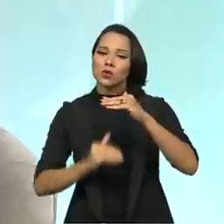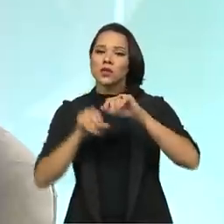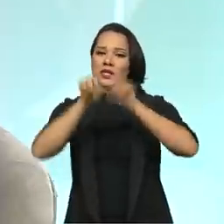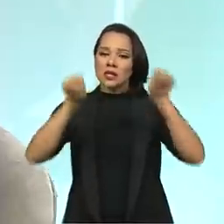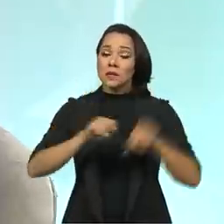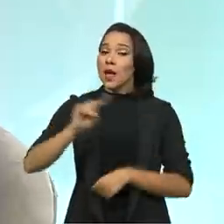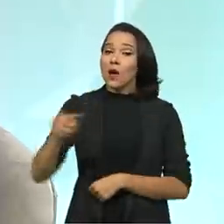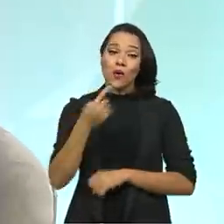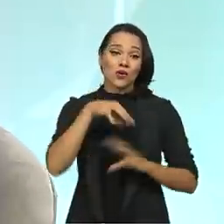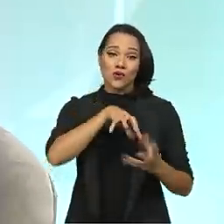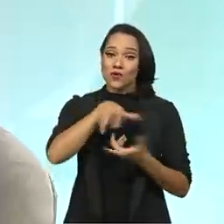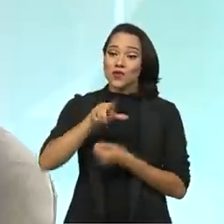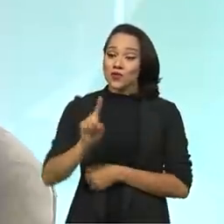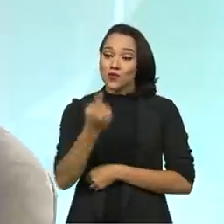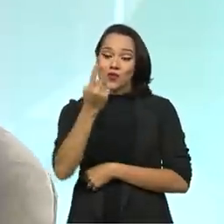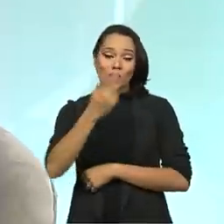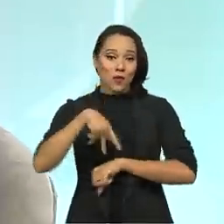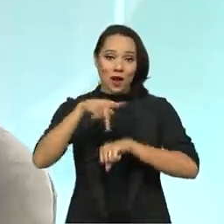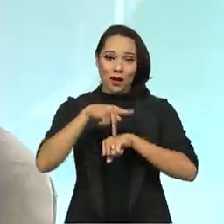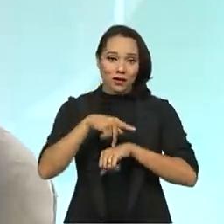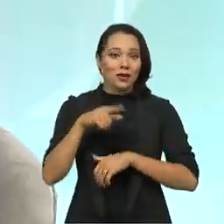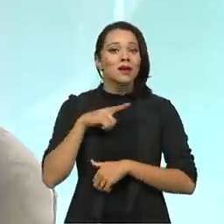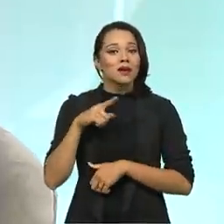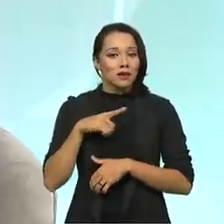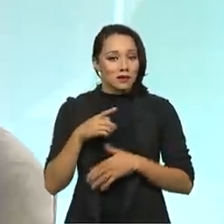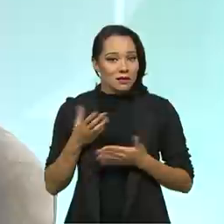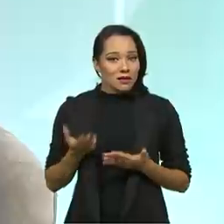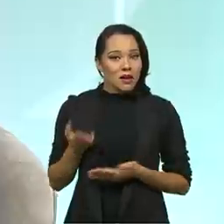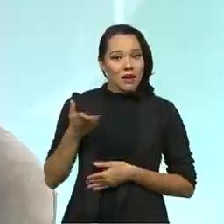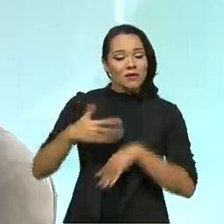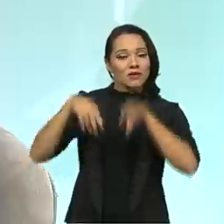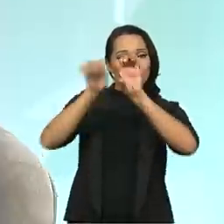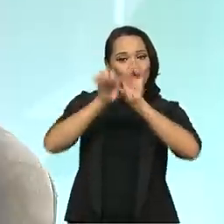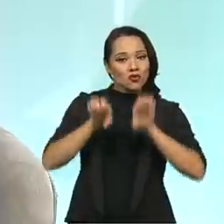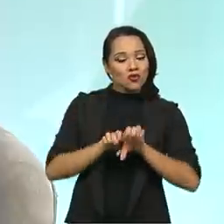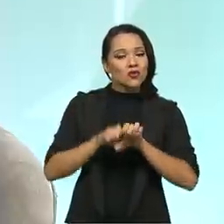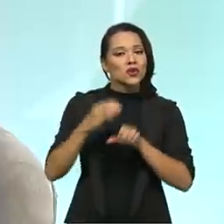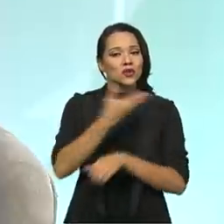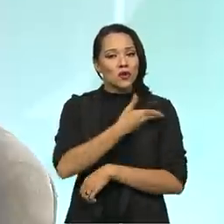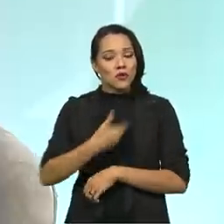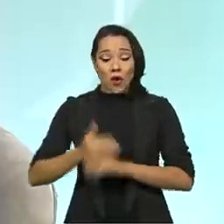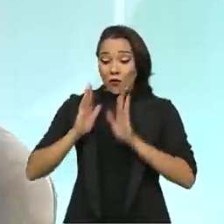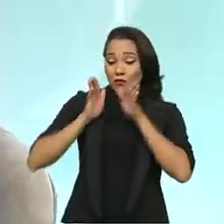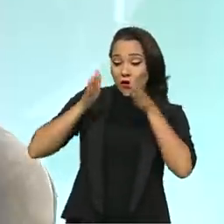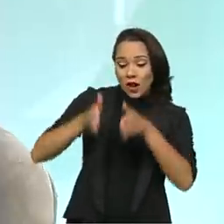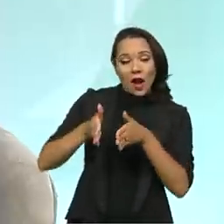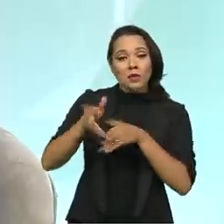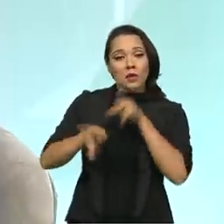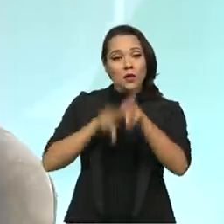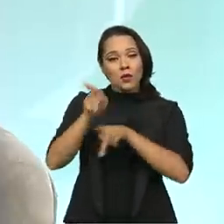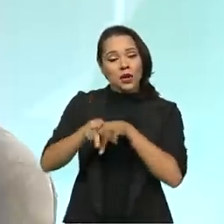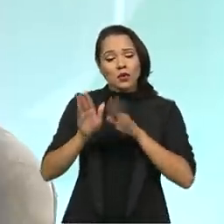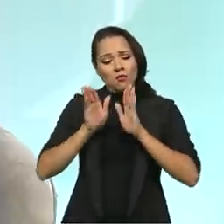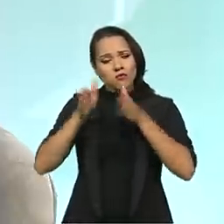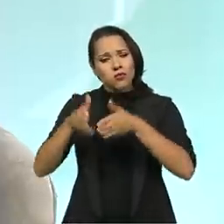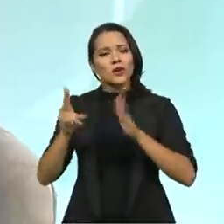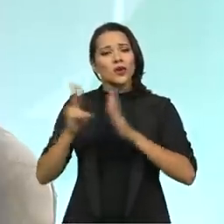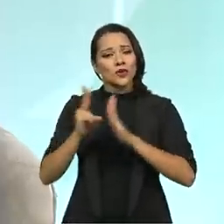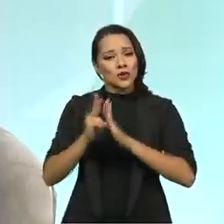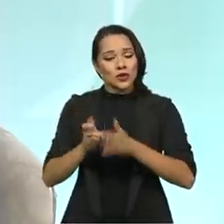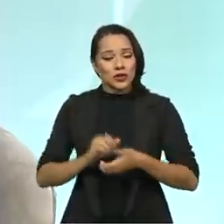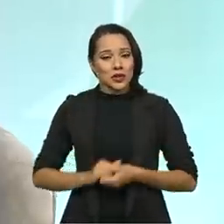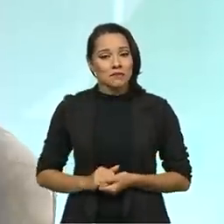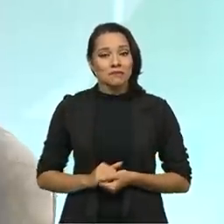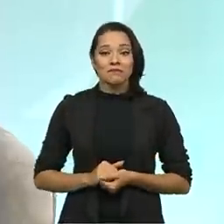são únicos no mundo. É o único país que dispõe de estruturas governamentais voltadas para uma população específica que é indígena.